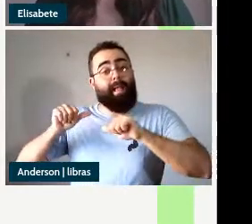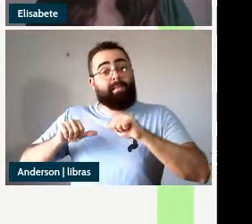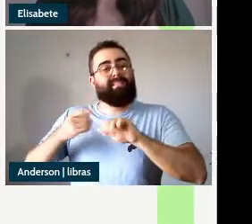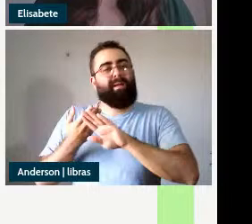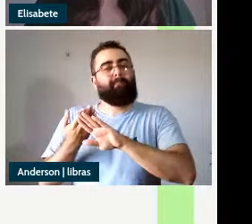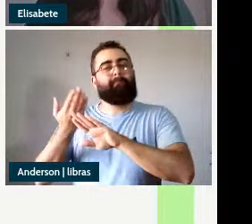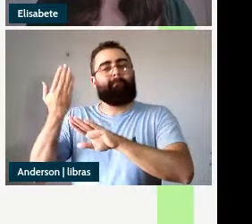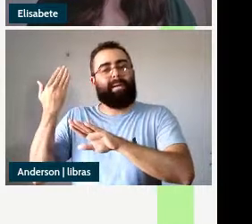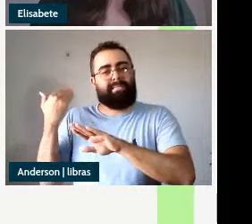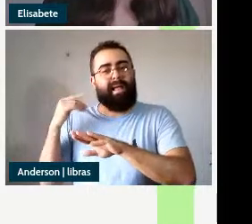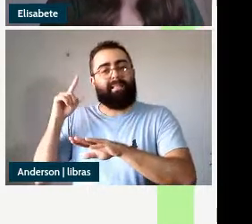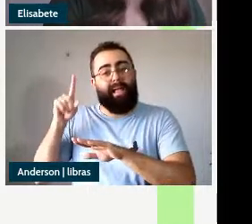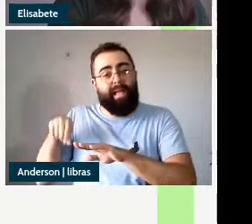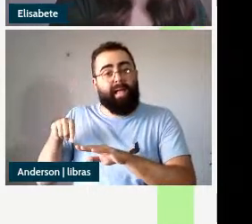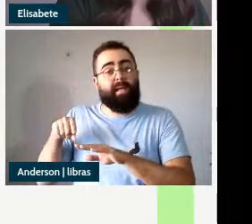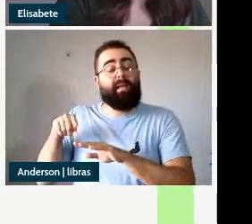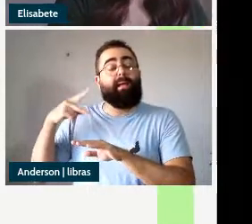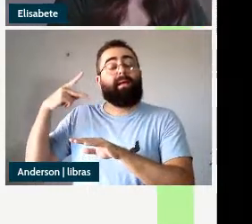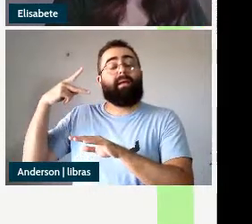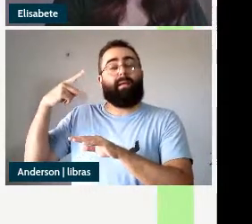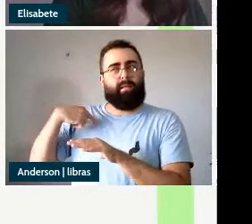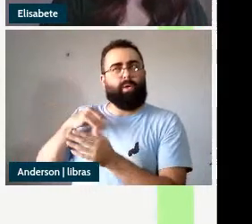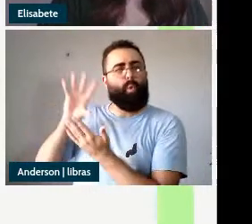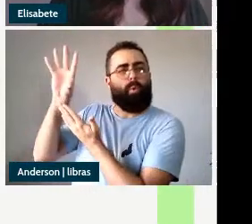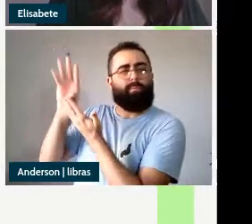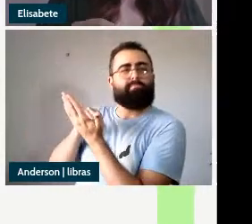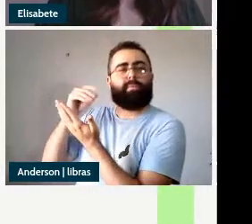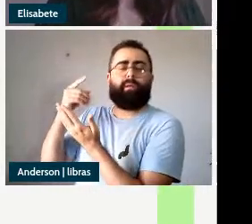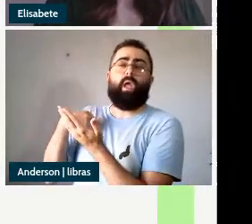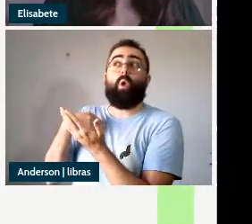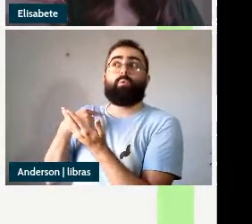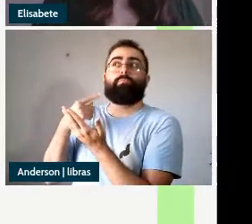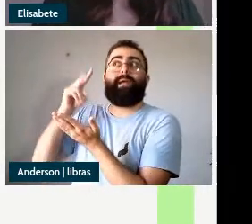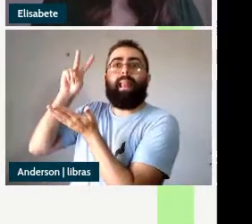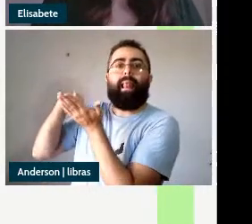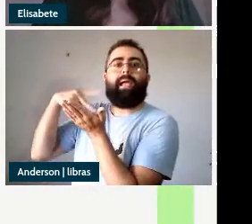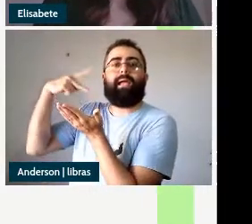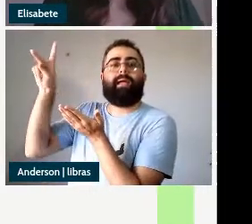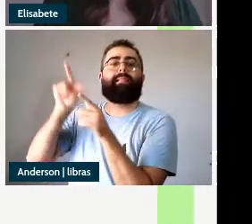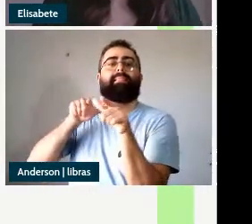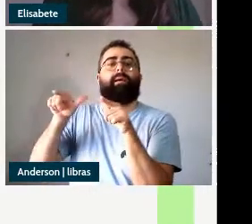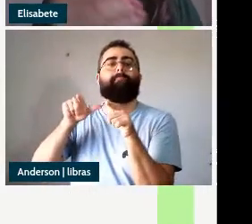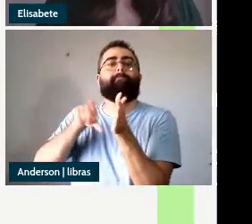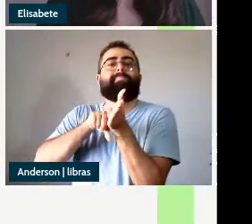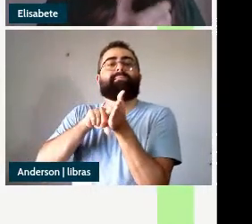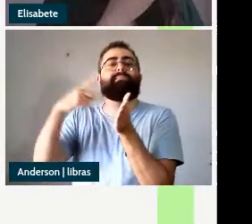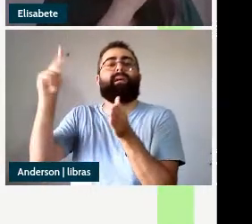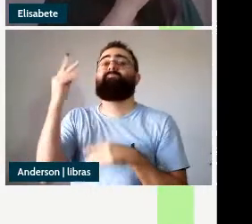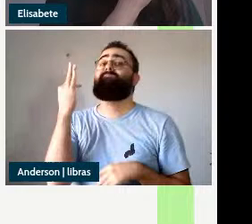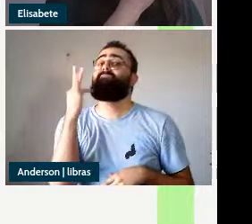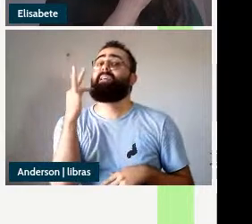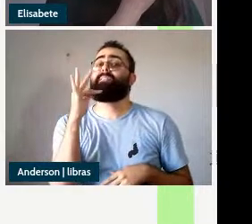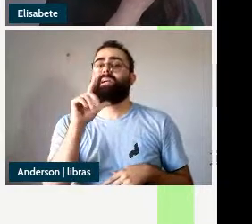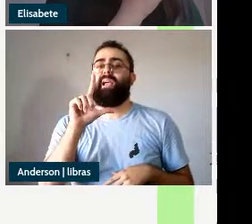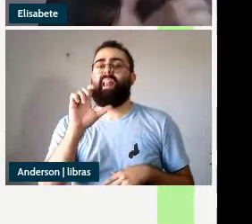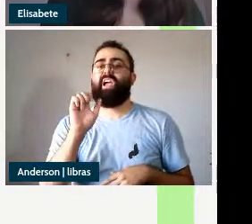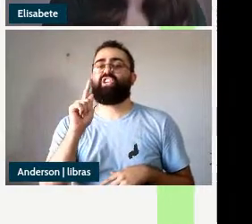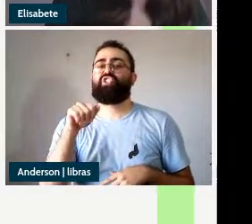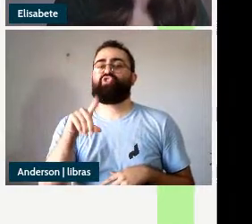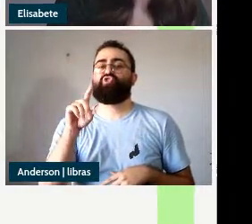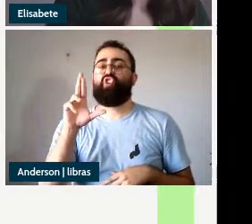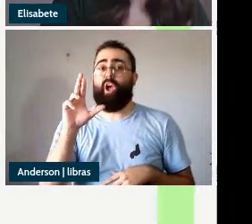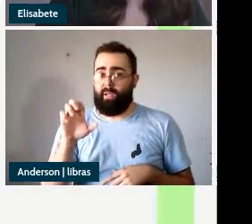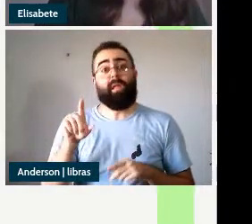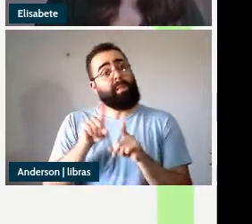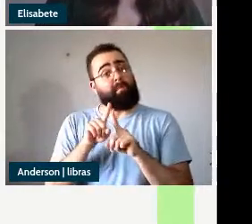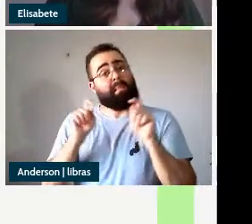sobre o francês as evidências que ela trouxe para o francês a gente consegue também aplicar o português